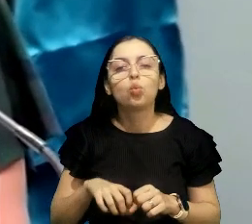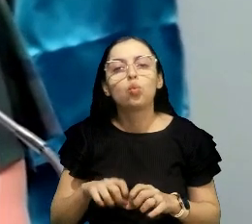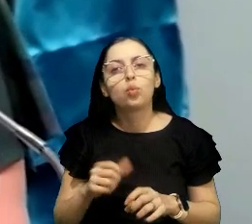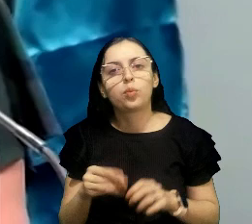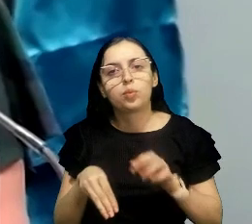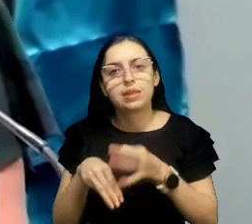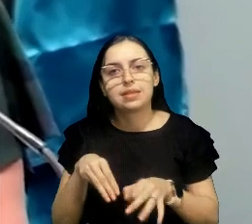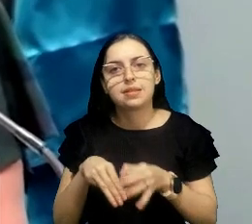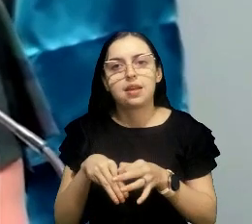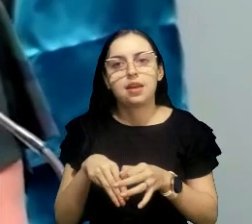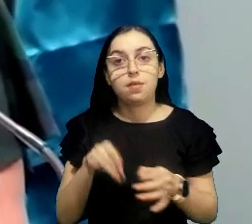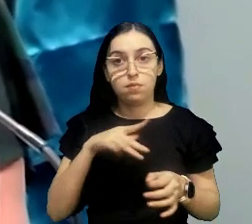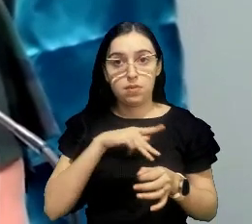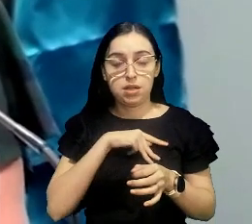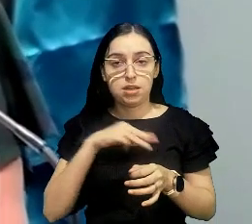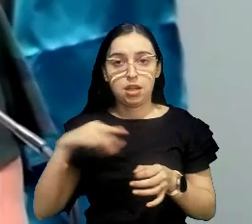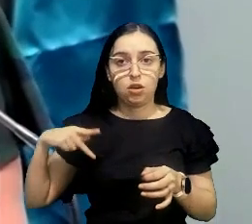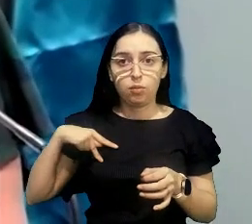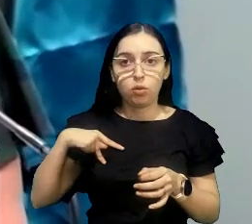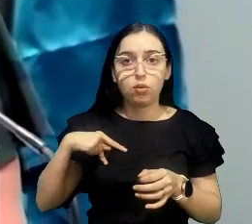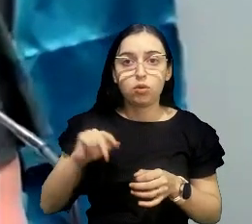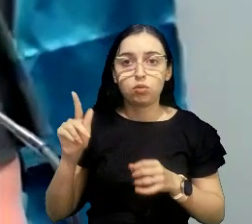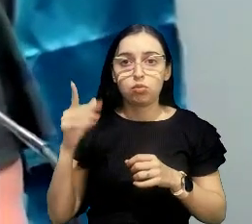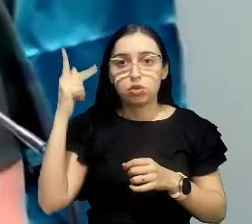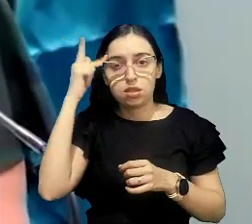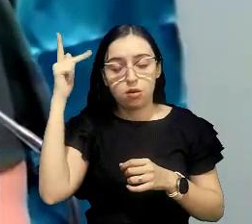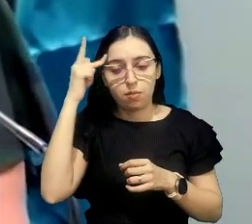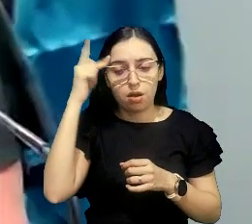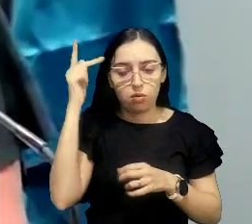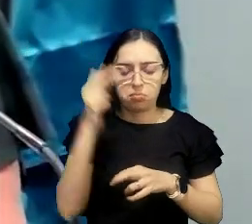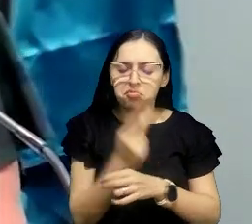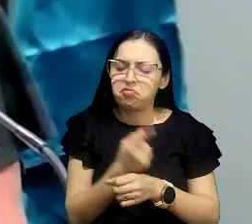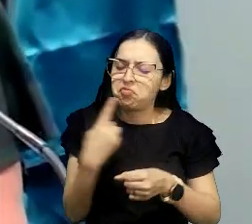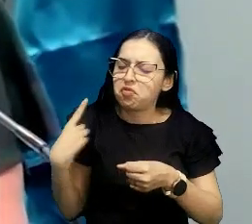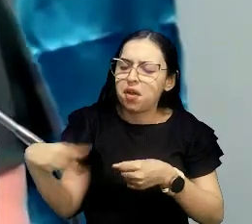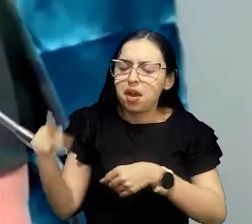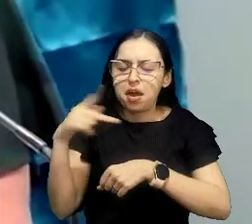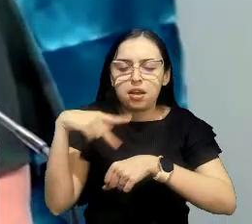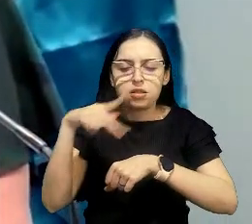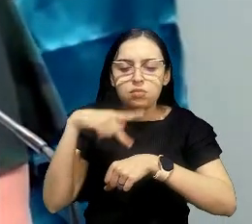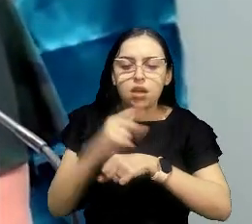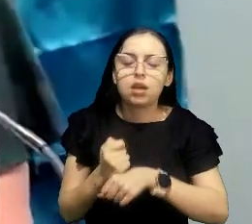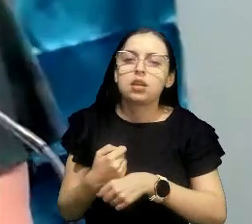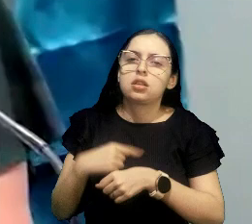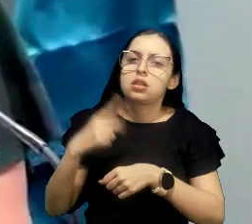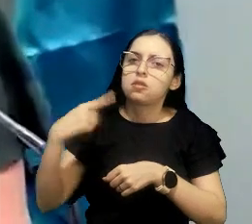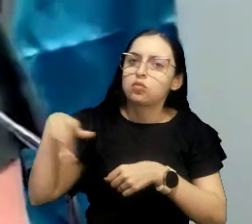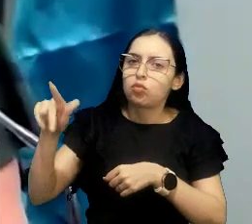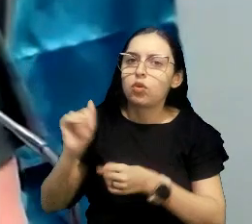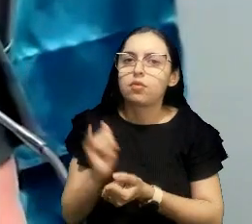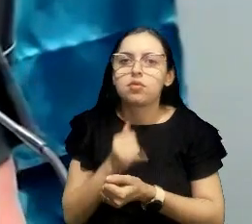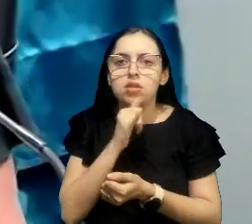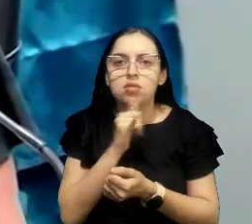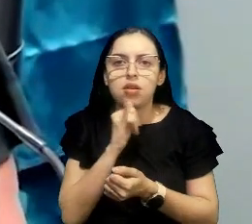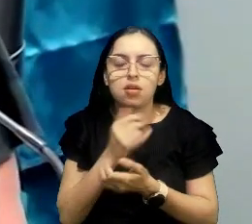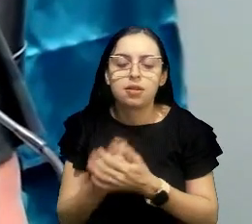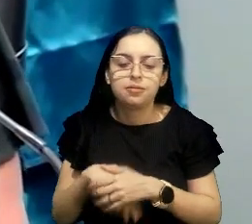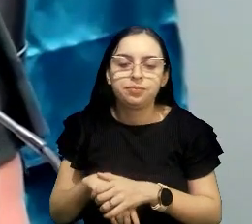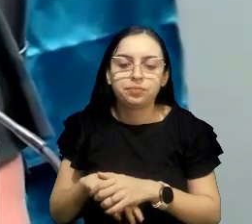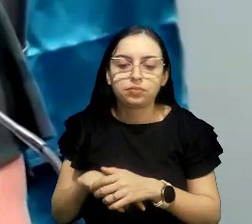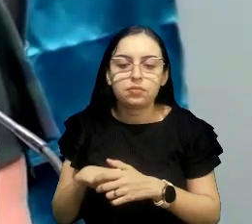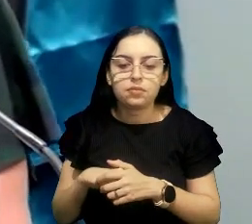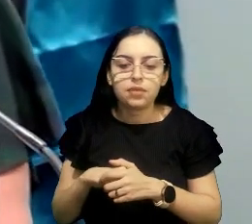de São Paulo, pesquisador visitante em universidades e institutos de vários países, como Estados Unidos, Canadá, Inglaterra, México e Espanha.